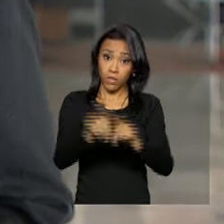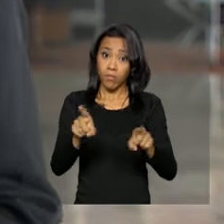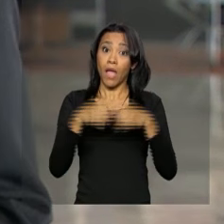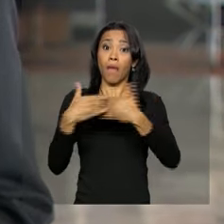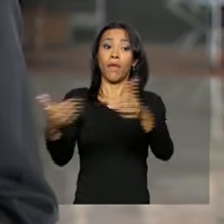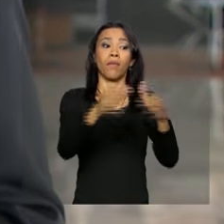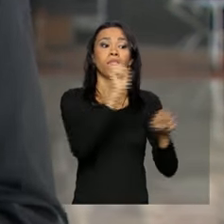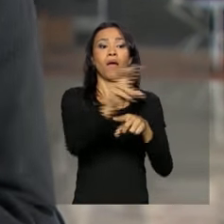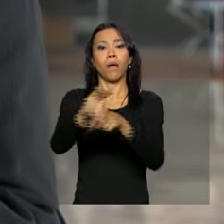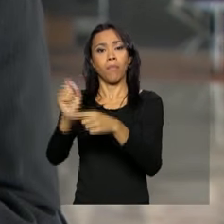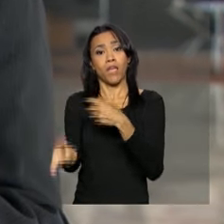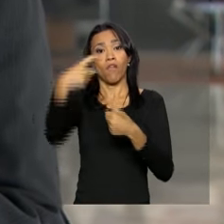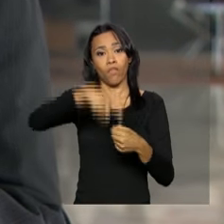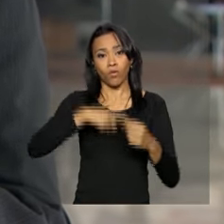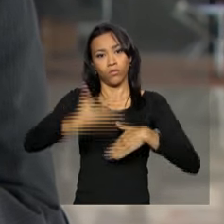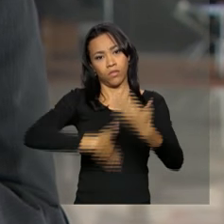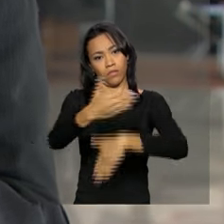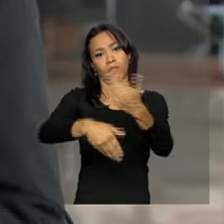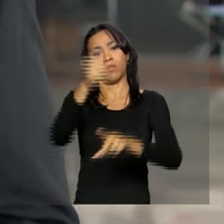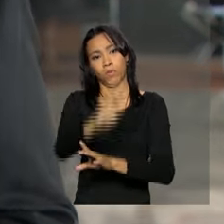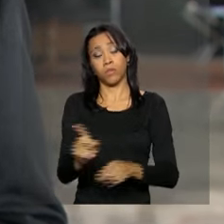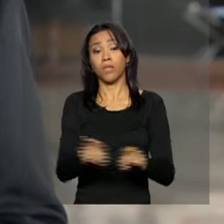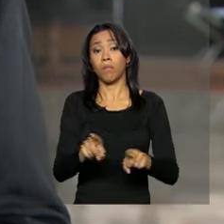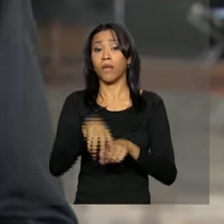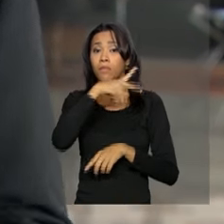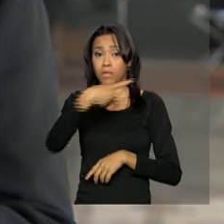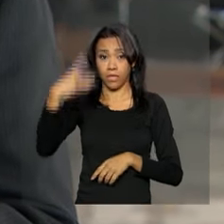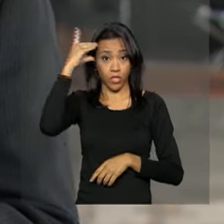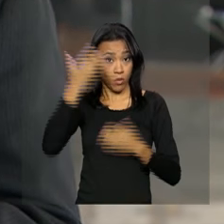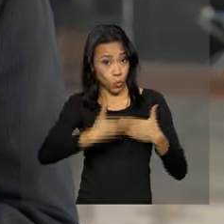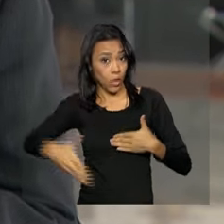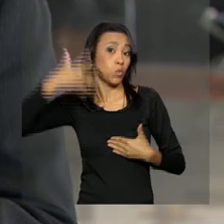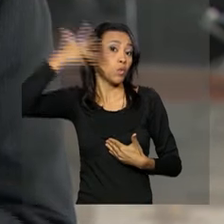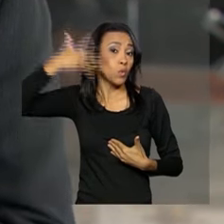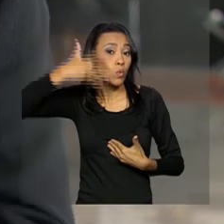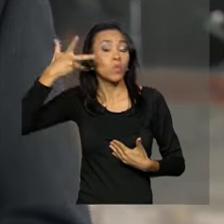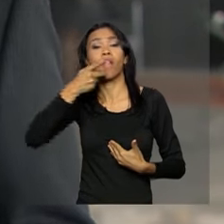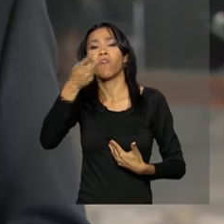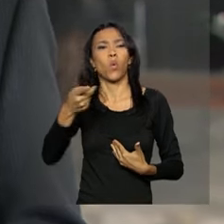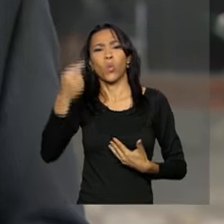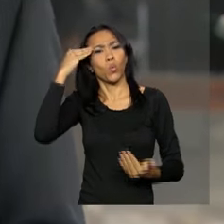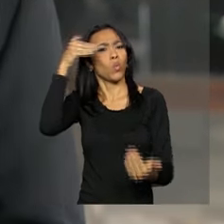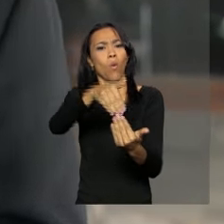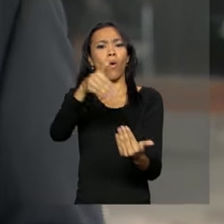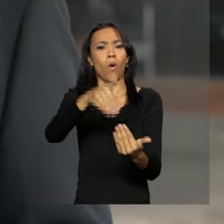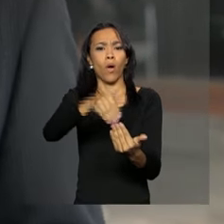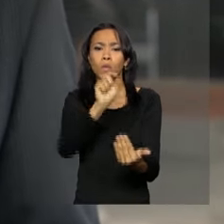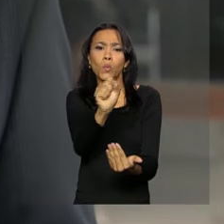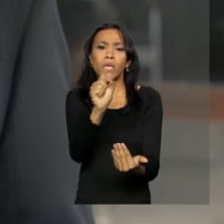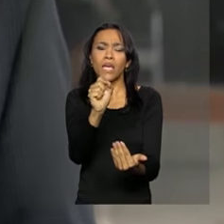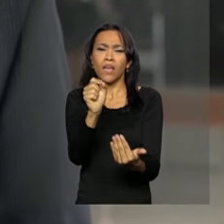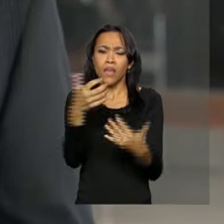e retomada do crescimento. Dilma Rousseff, durante o seu discurso, ela repudiou e condenou a